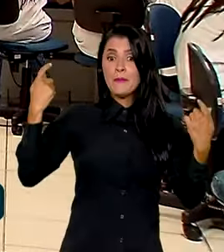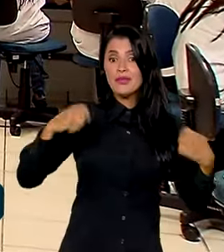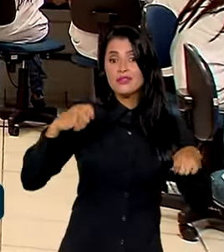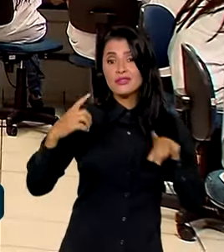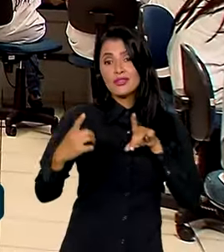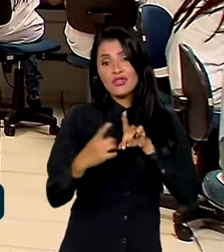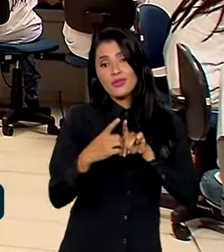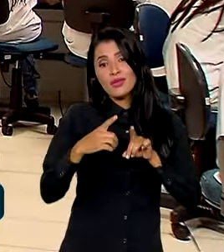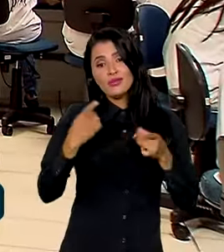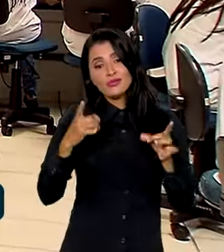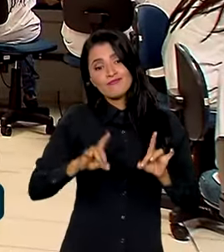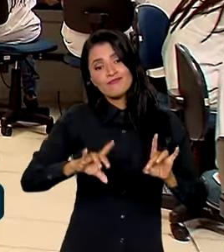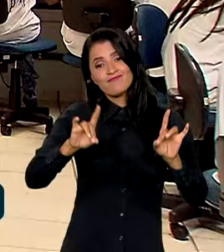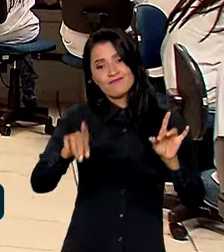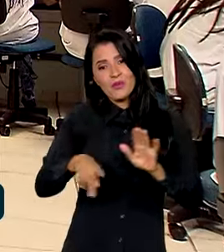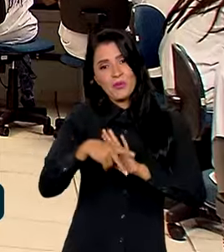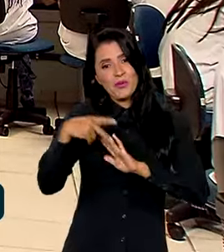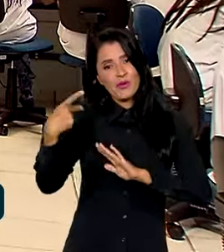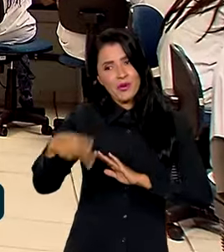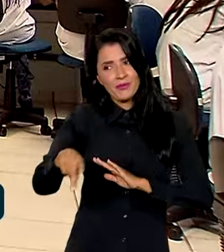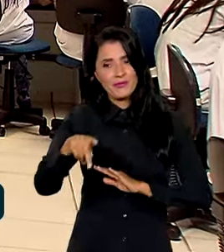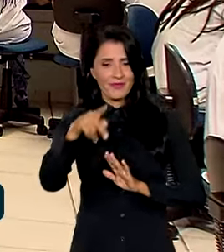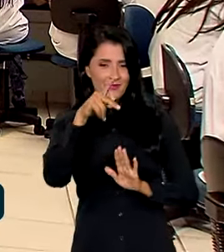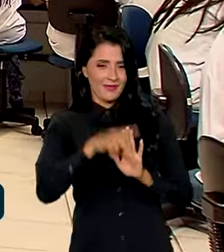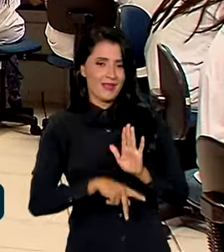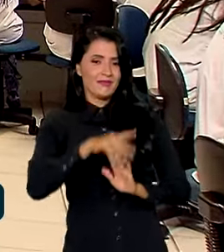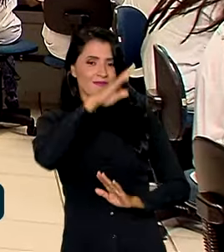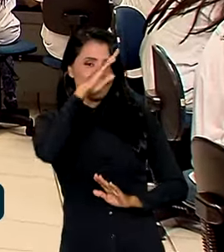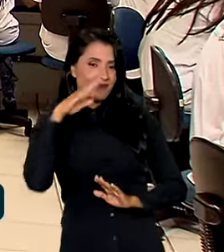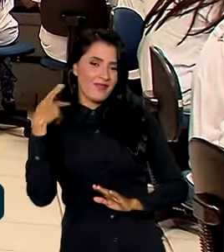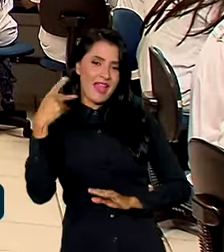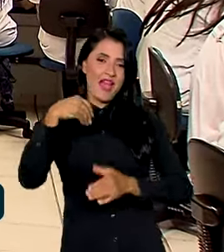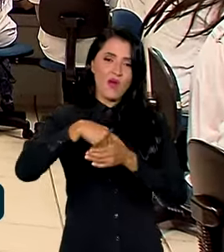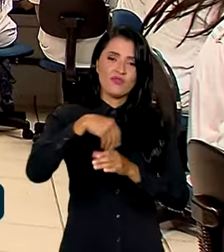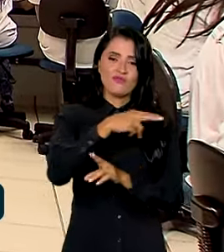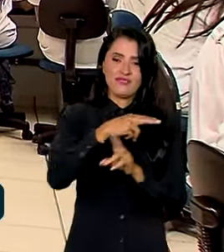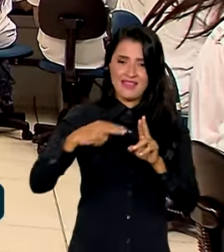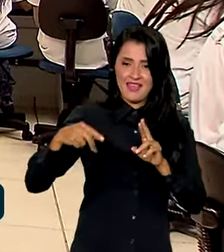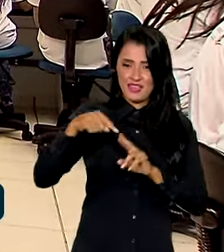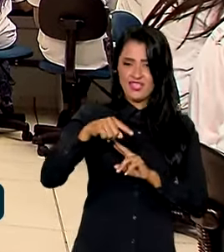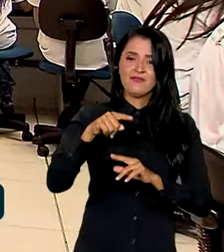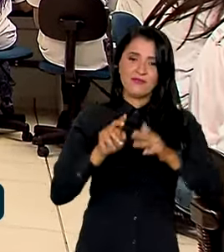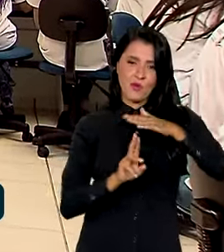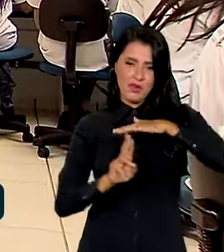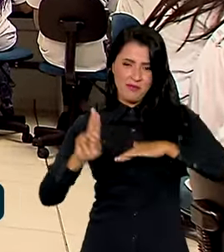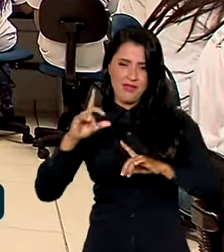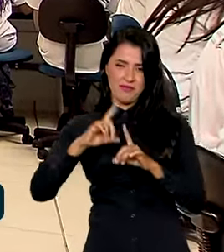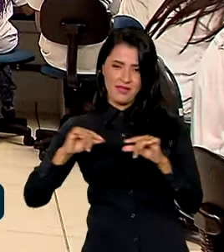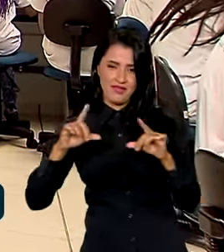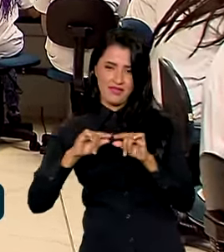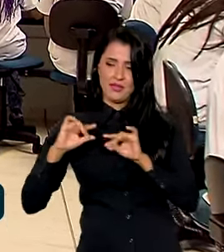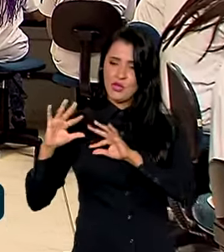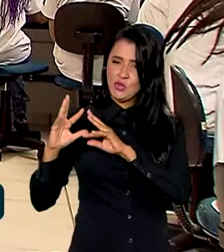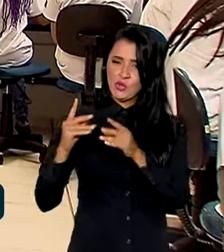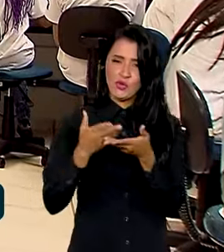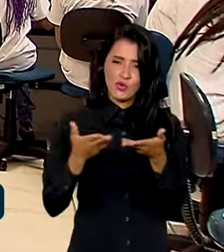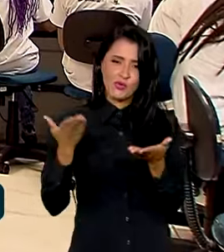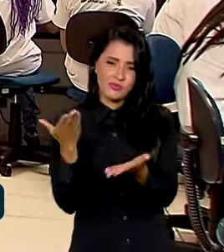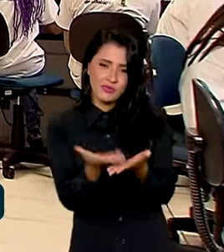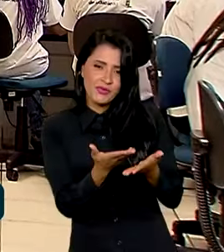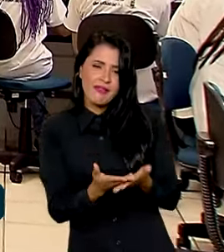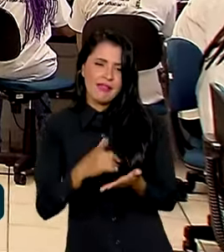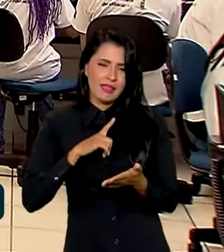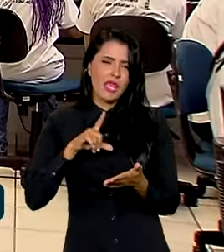de atendimento especializado. Nesse projeto gratuito na Universidade de Brasília, por exemplo, todos os estudantes têm algum tipo de